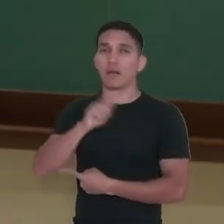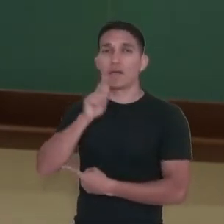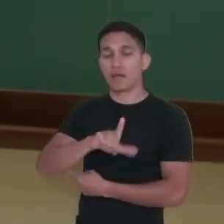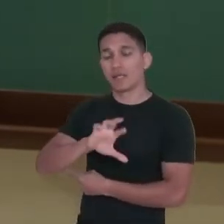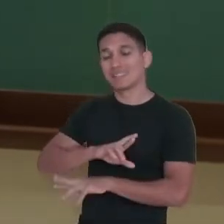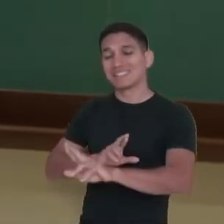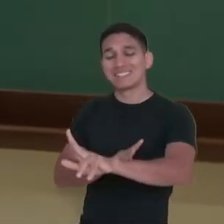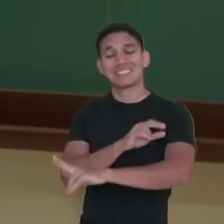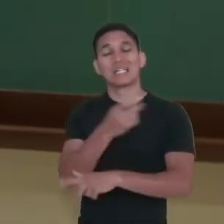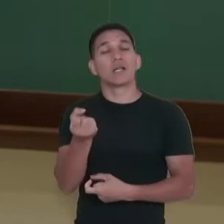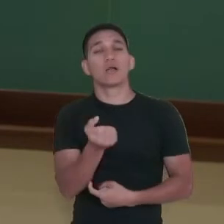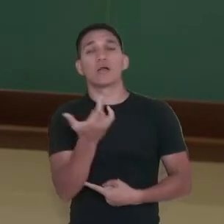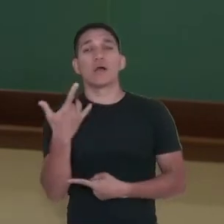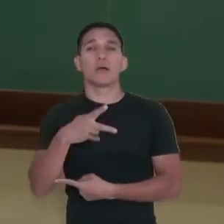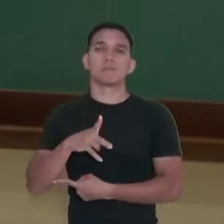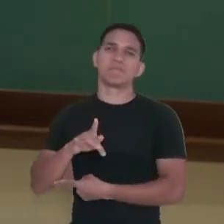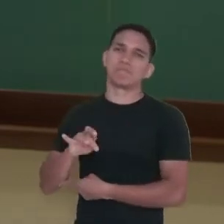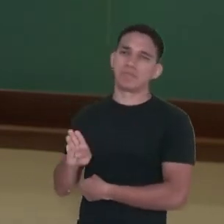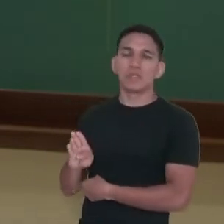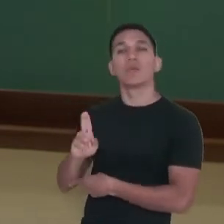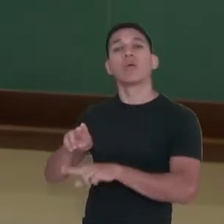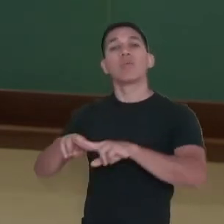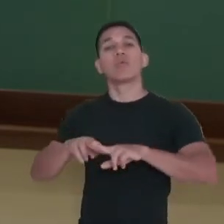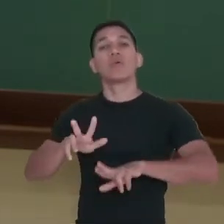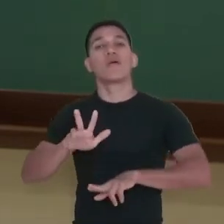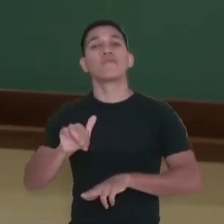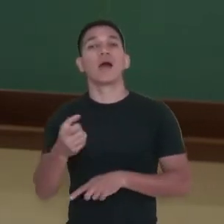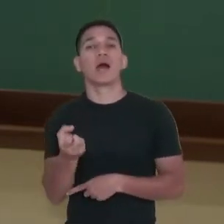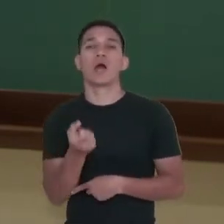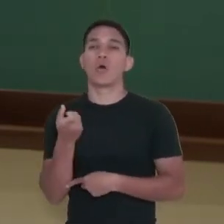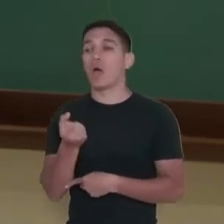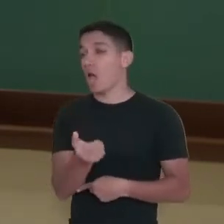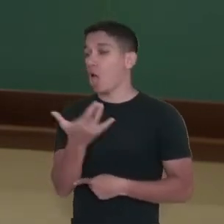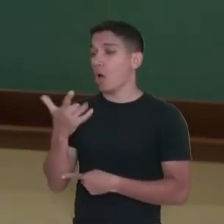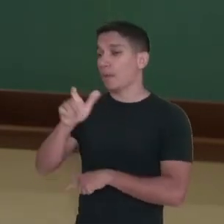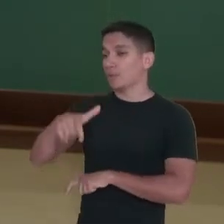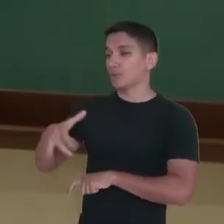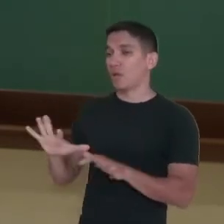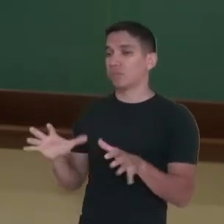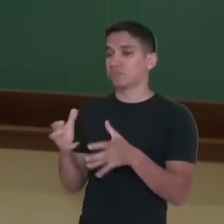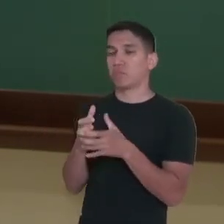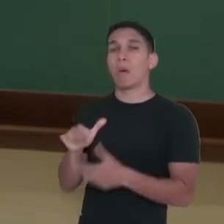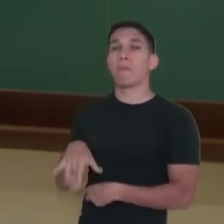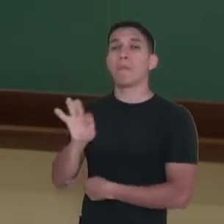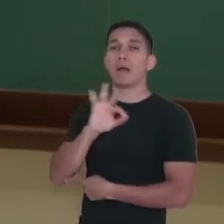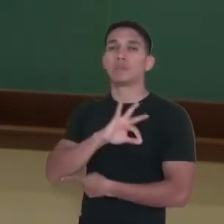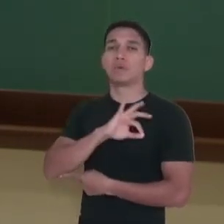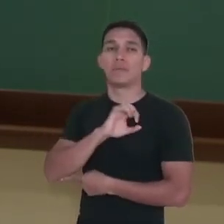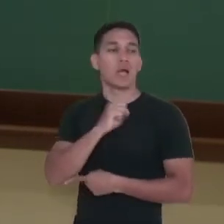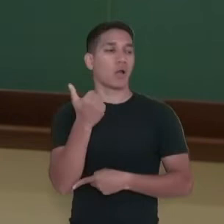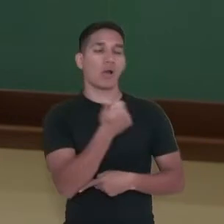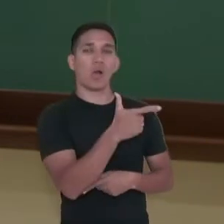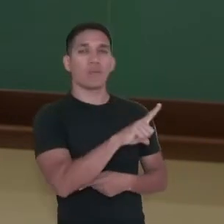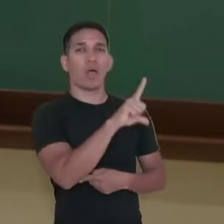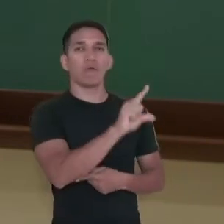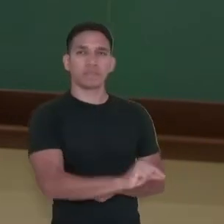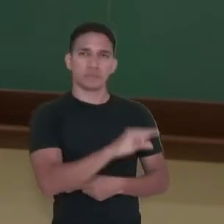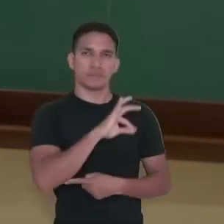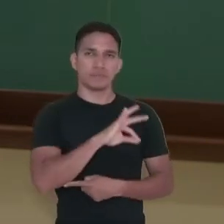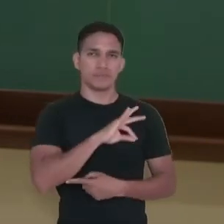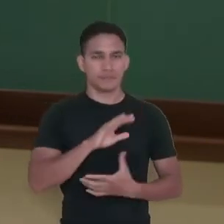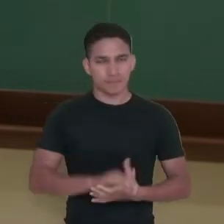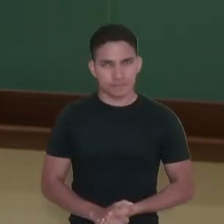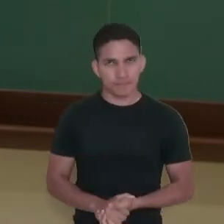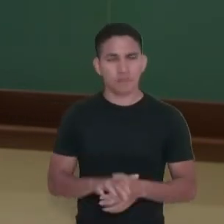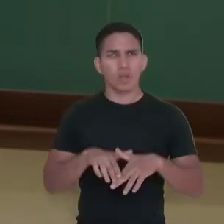desse PIB per capita, e aí a gente vai ter ali então alguém com maior concentração de renda, alguém com menor concentração de renda.